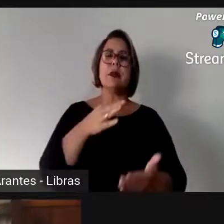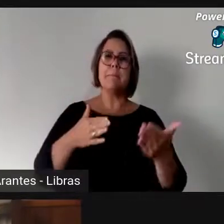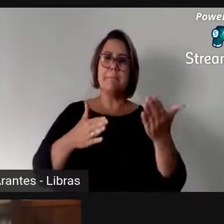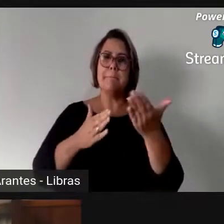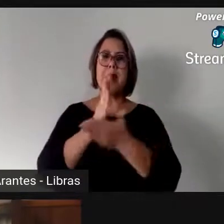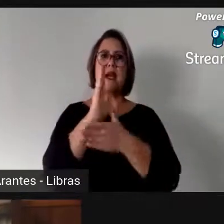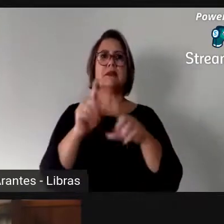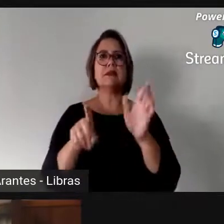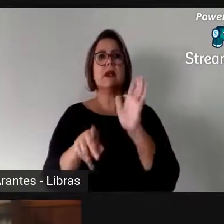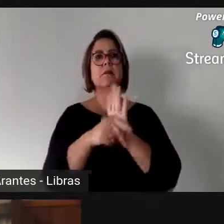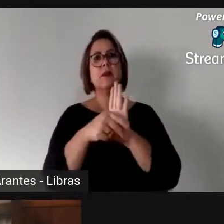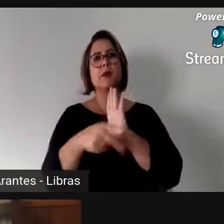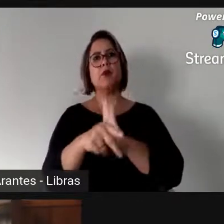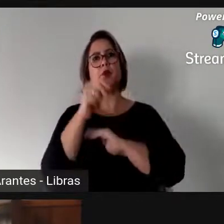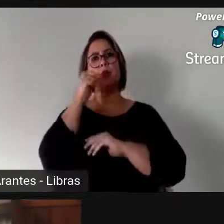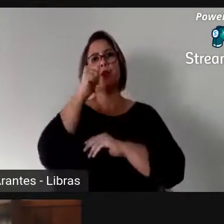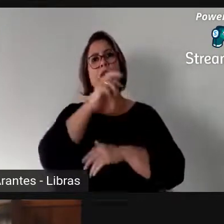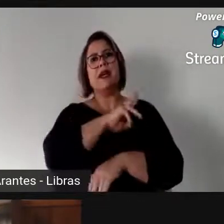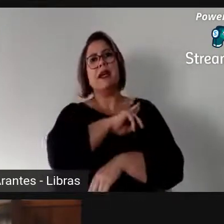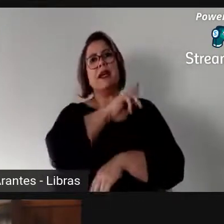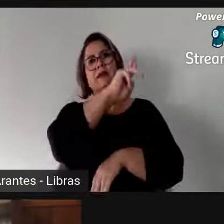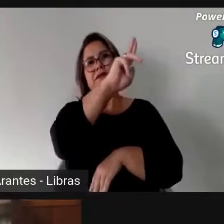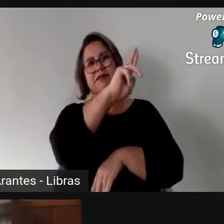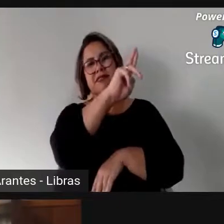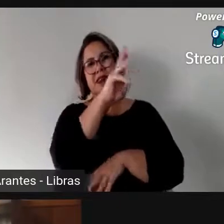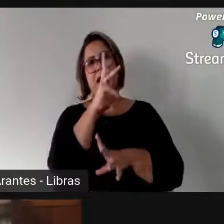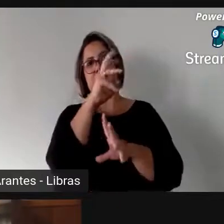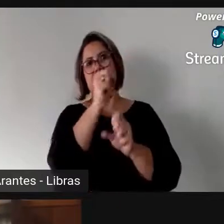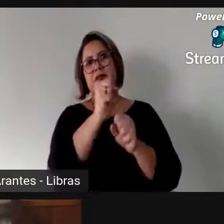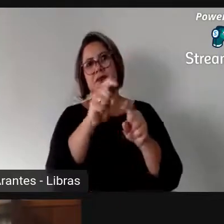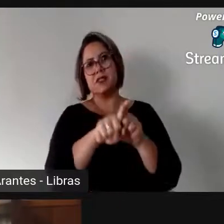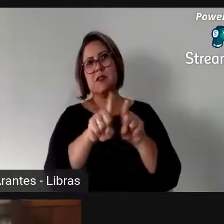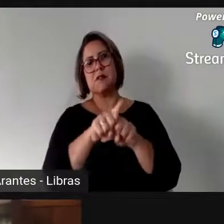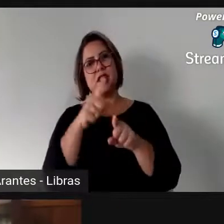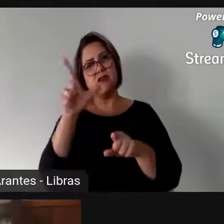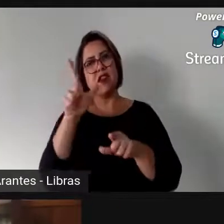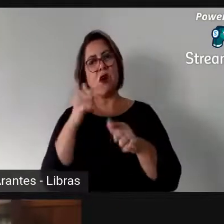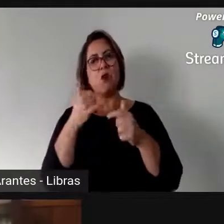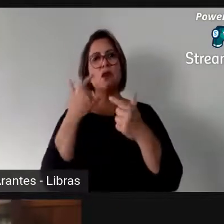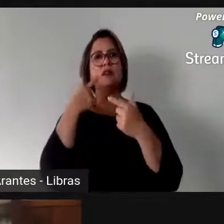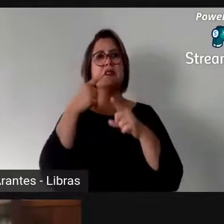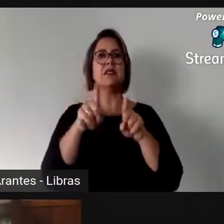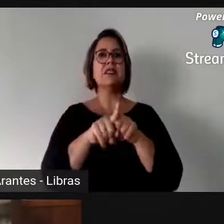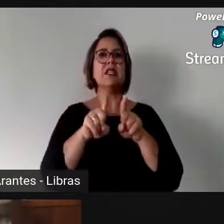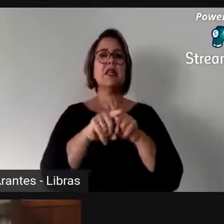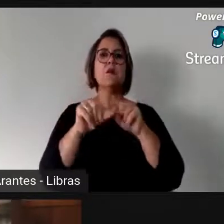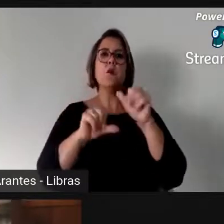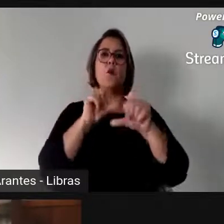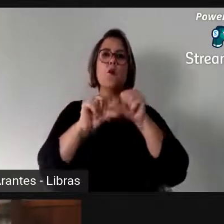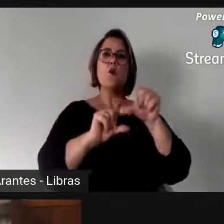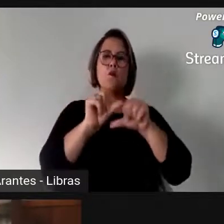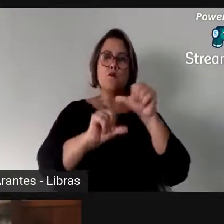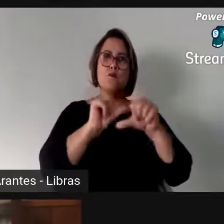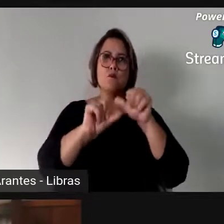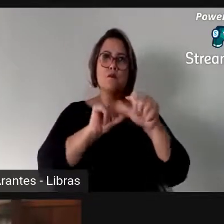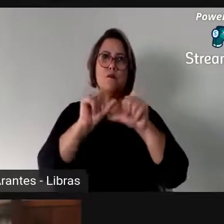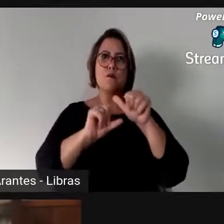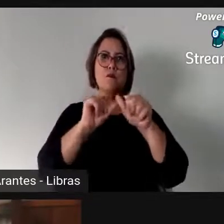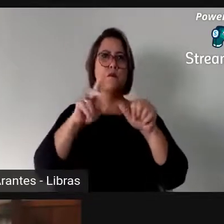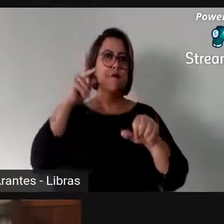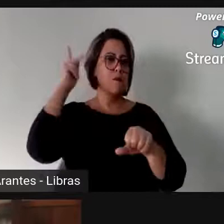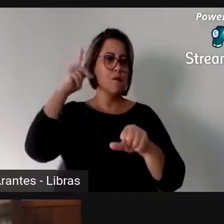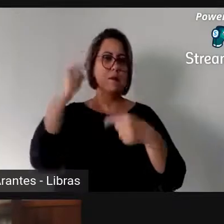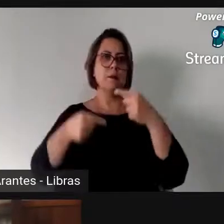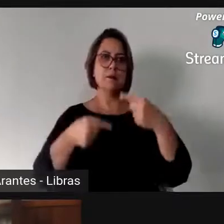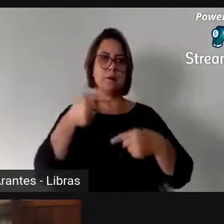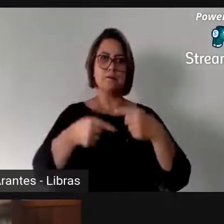a mão das mulheres e que nós vamos fazer um outro jogo. Esse jogo dessa política colocada não nos interessa. E